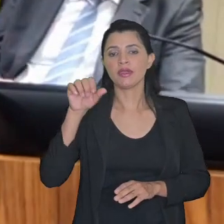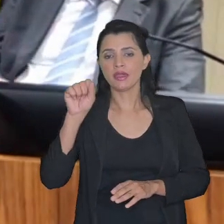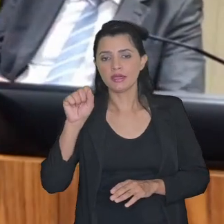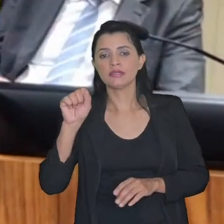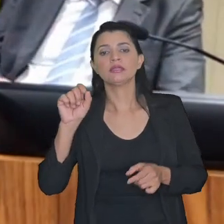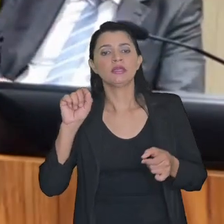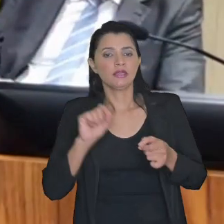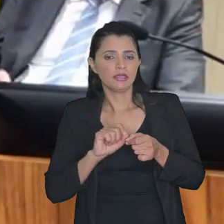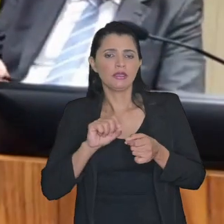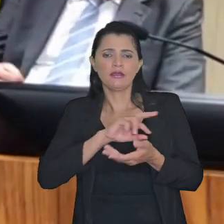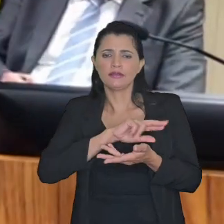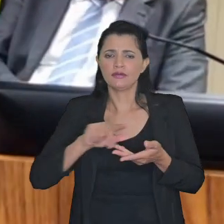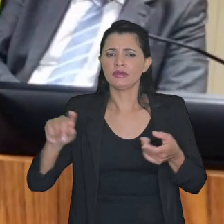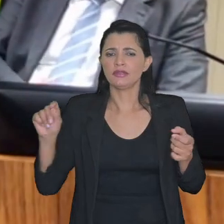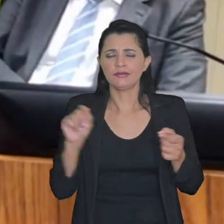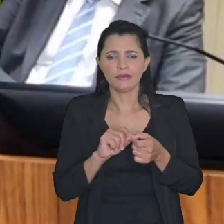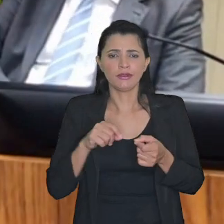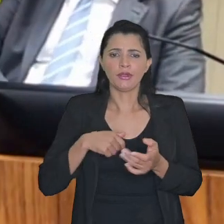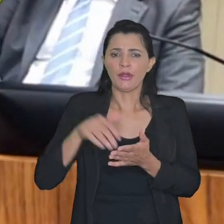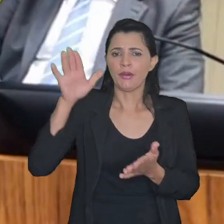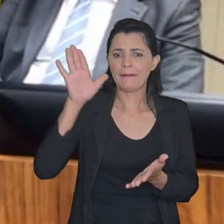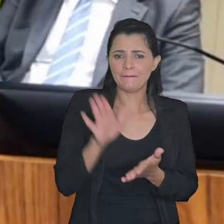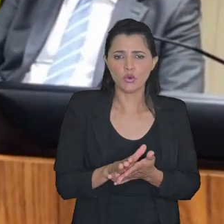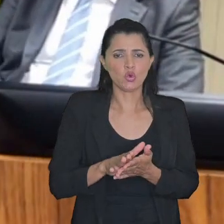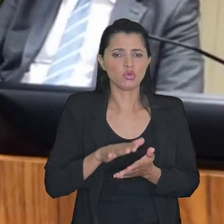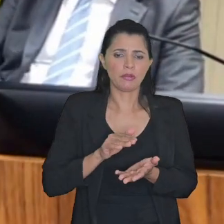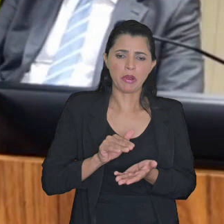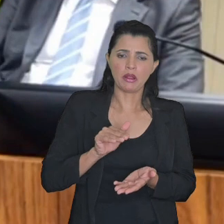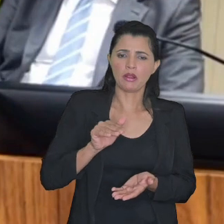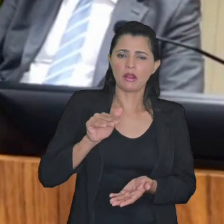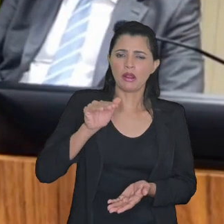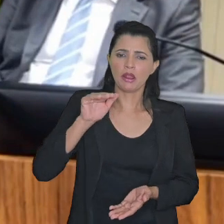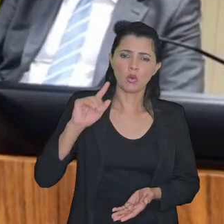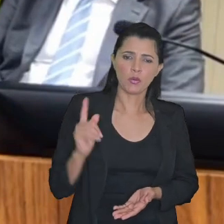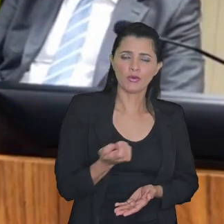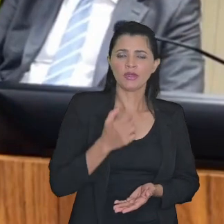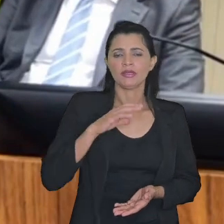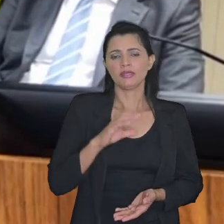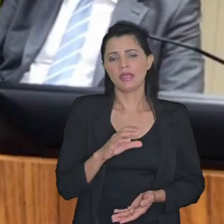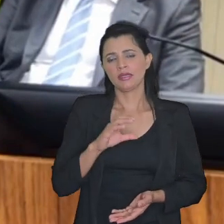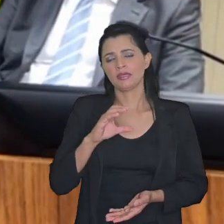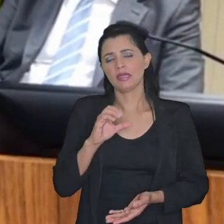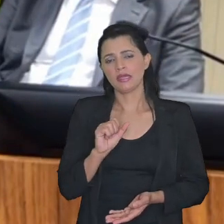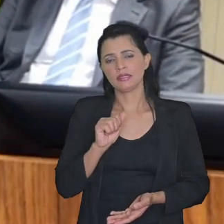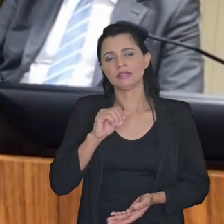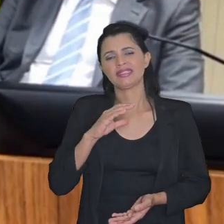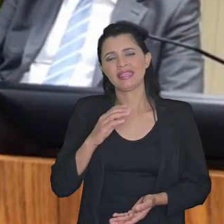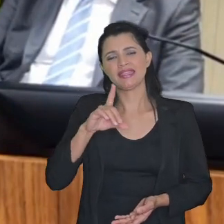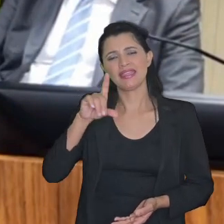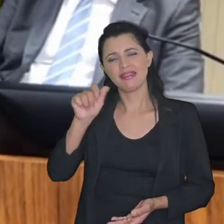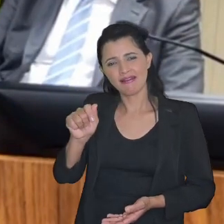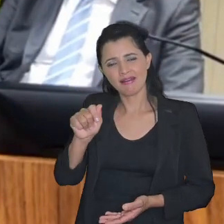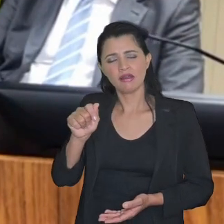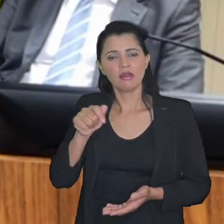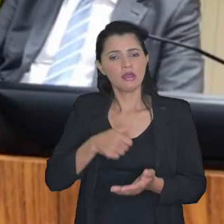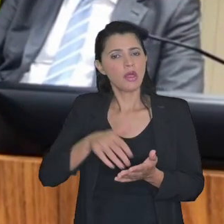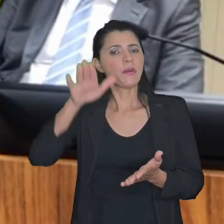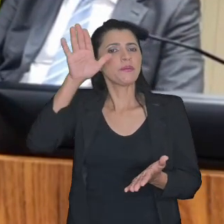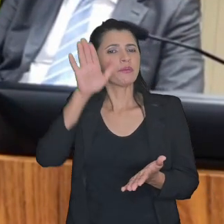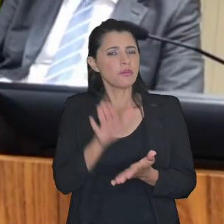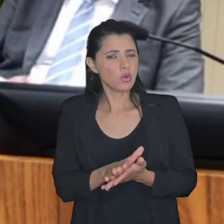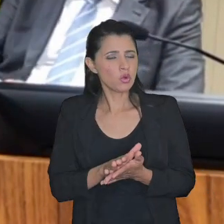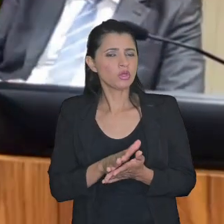que fazem muitas vezes multas juntando numa única CDA multas porque o